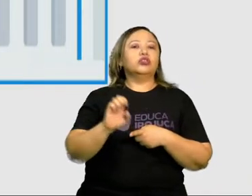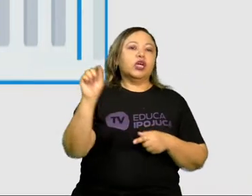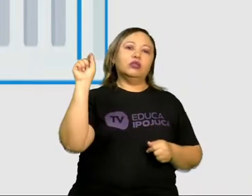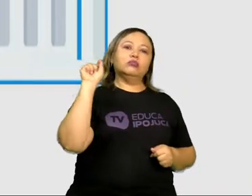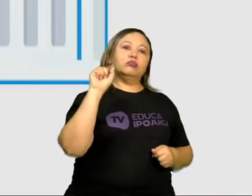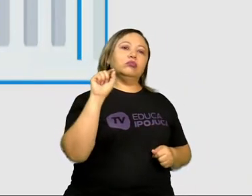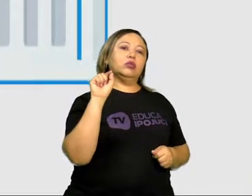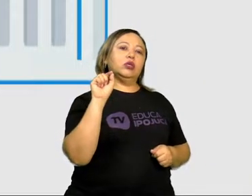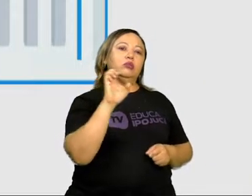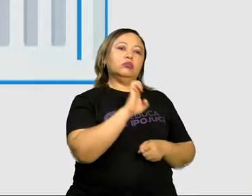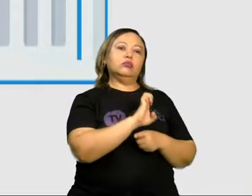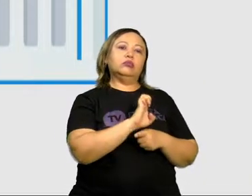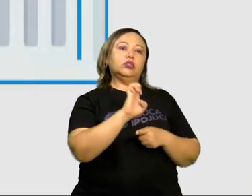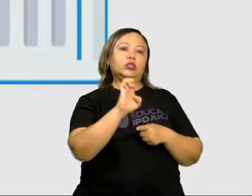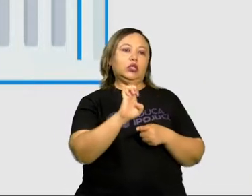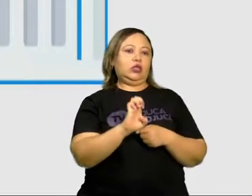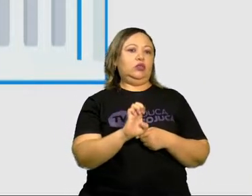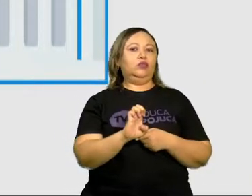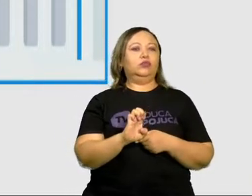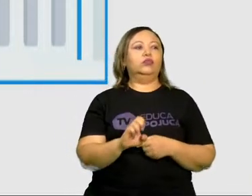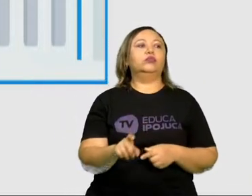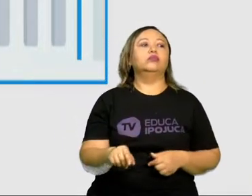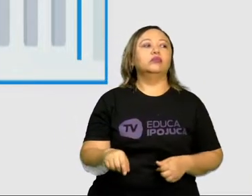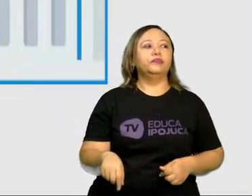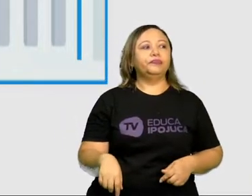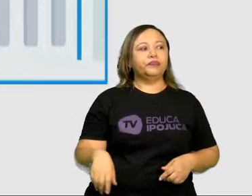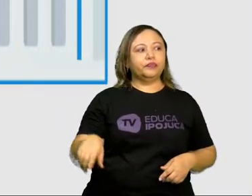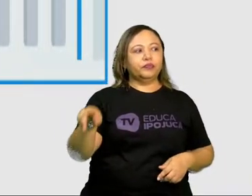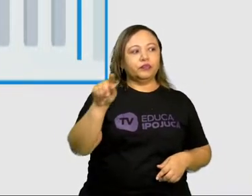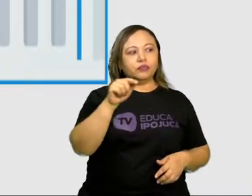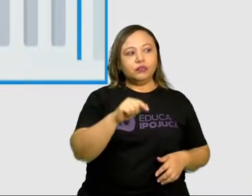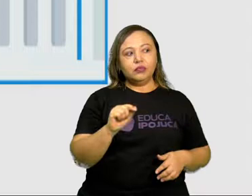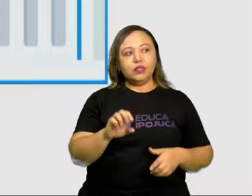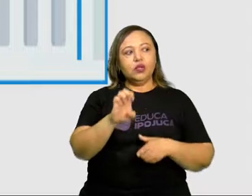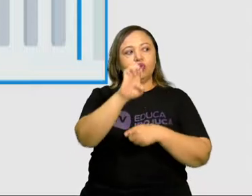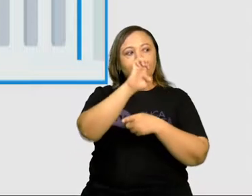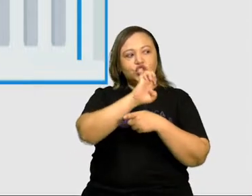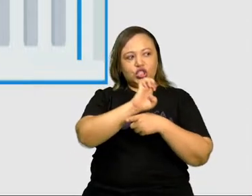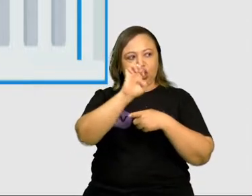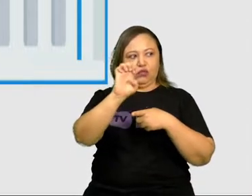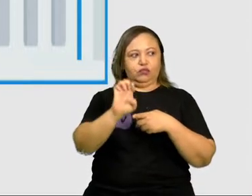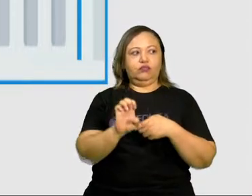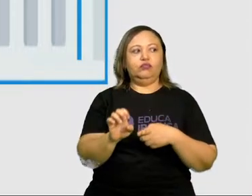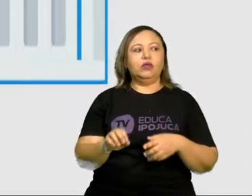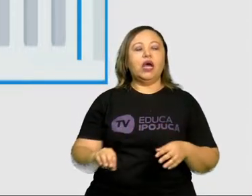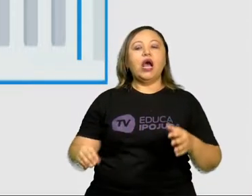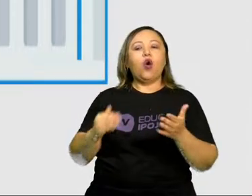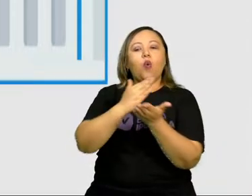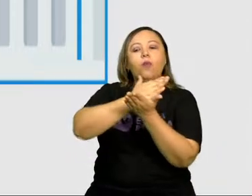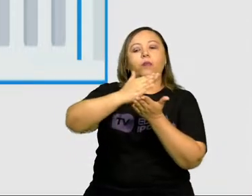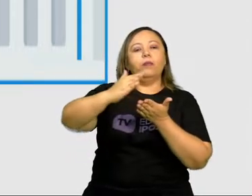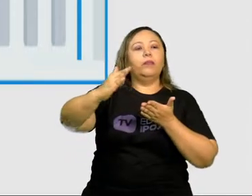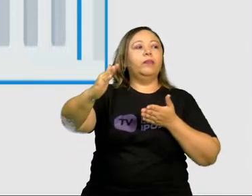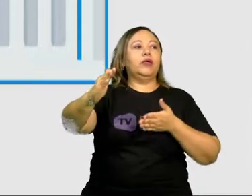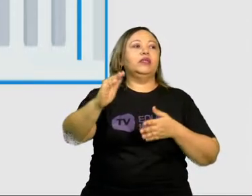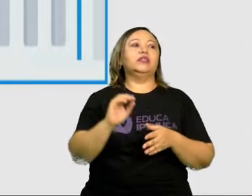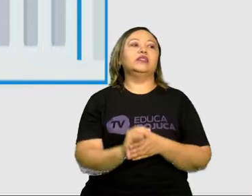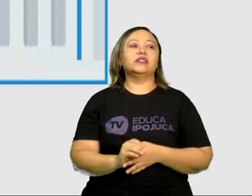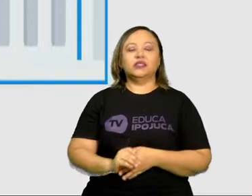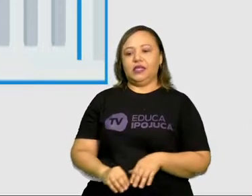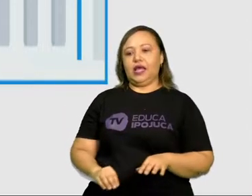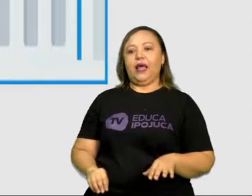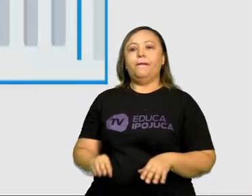professora? O que é essa noção do Estado? Ó, na noção do Estado, ela surgiu para suprir a